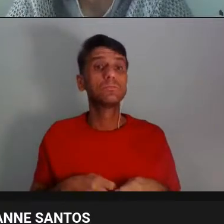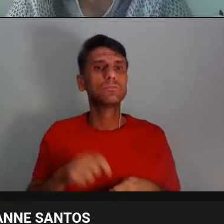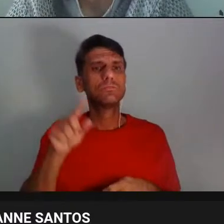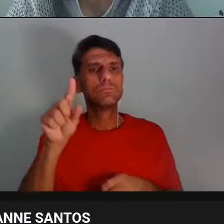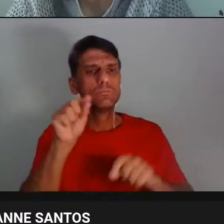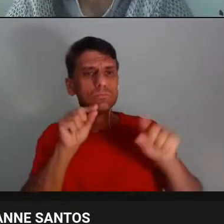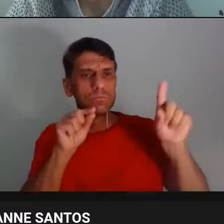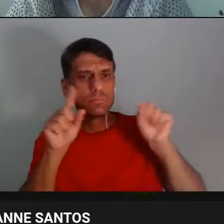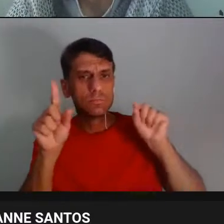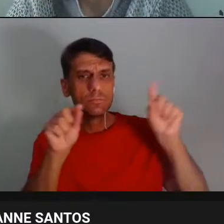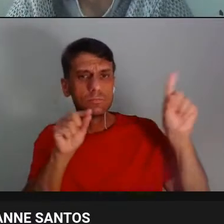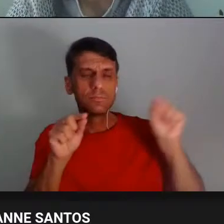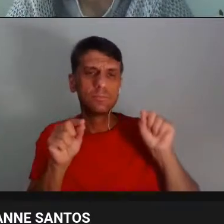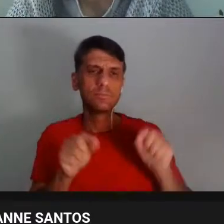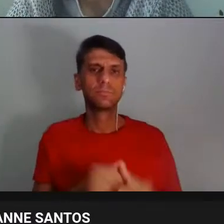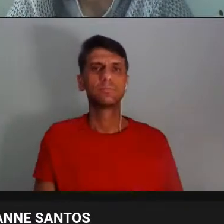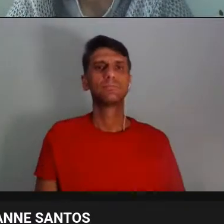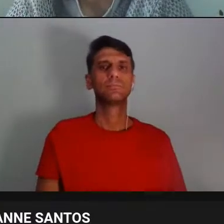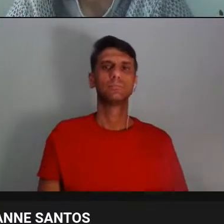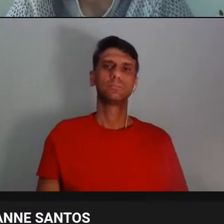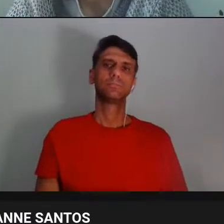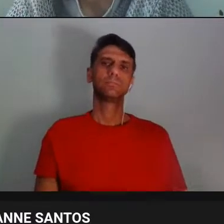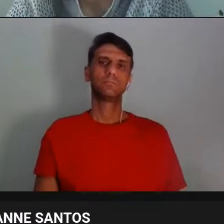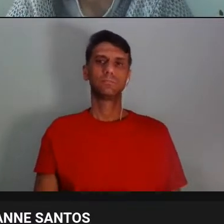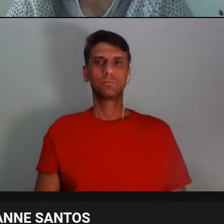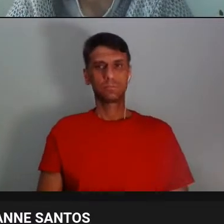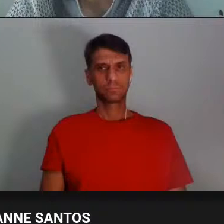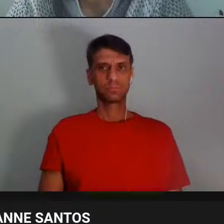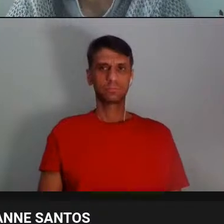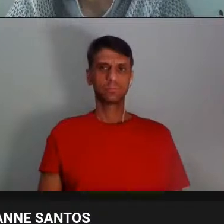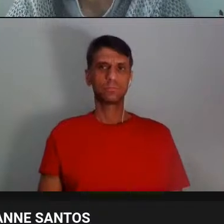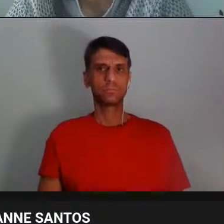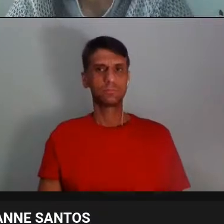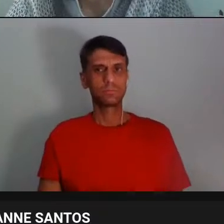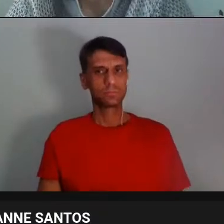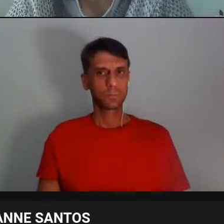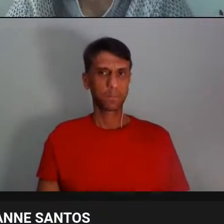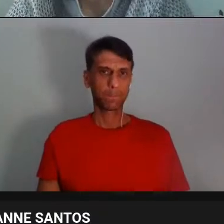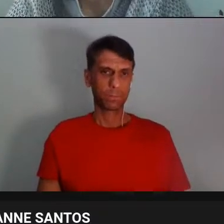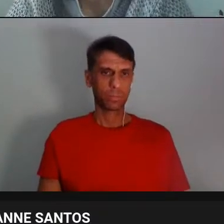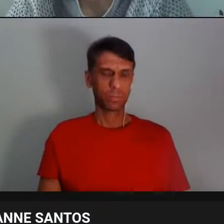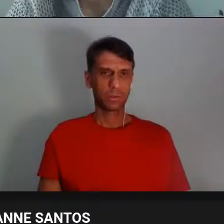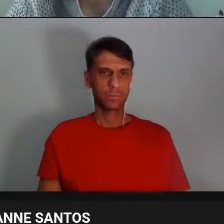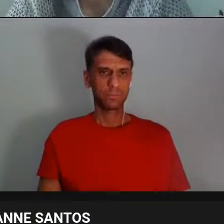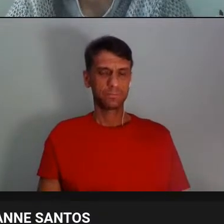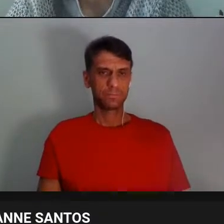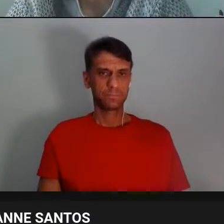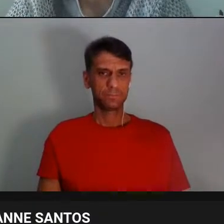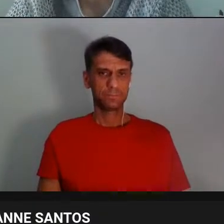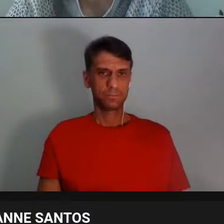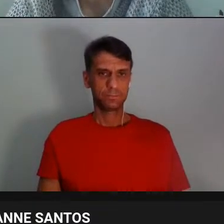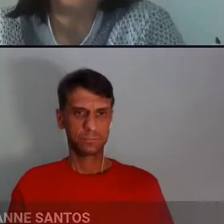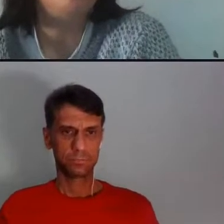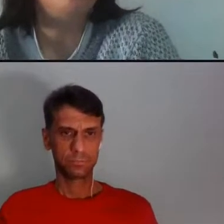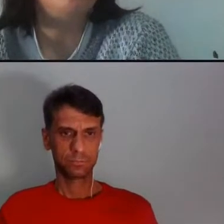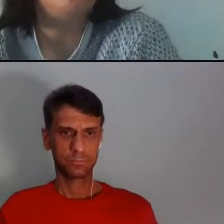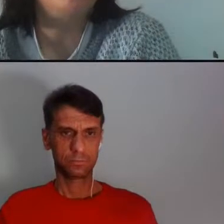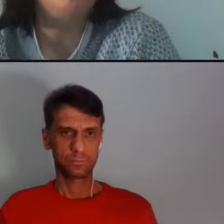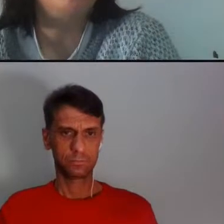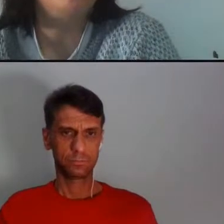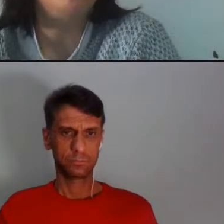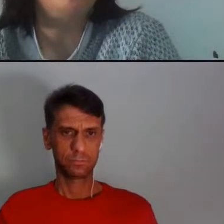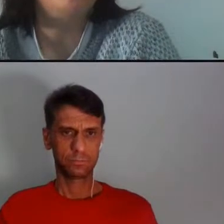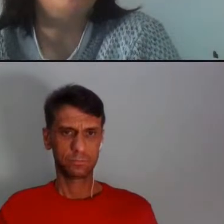né? Desses ramos aí, né? E a pergunta é, como o ritmo do nosso